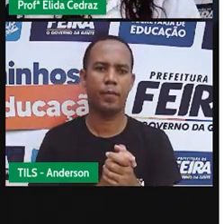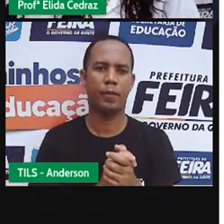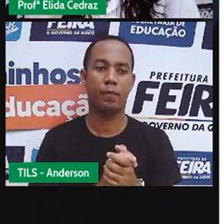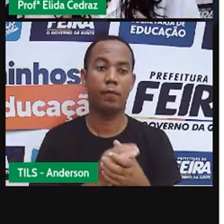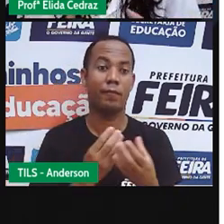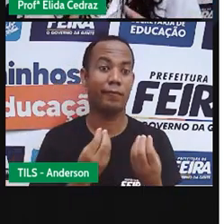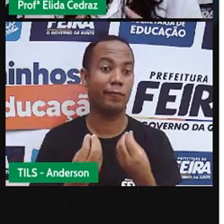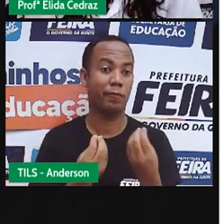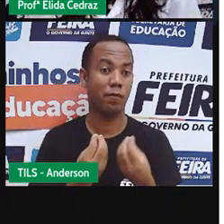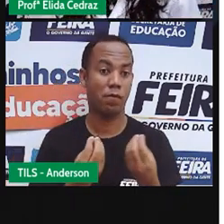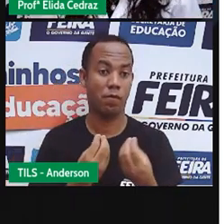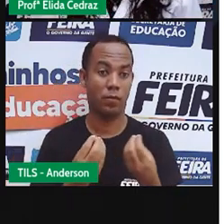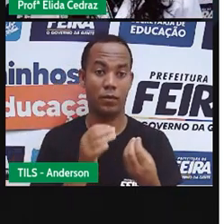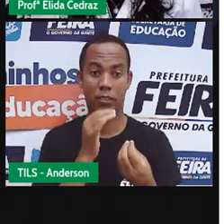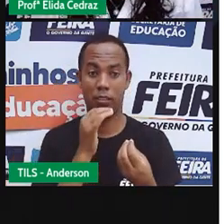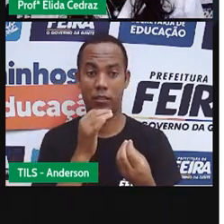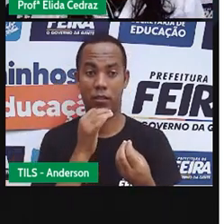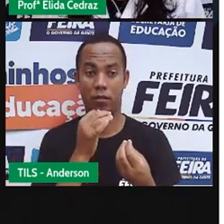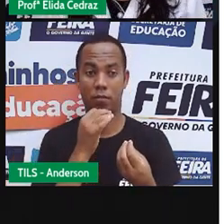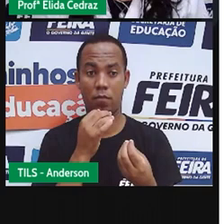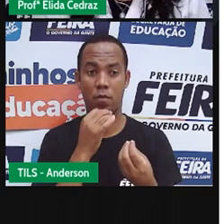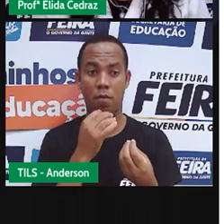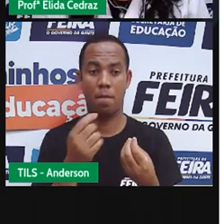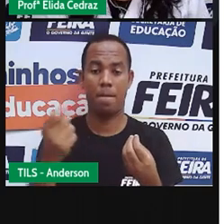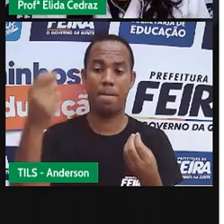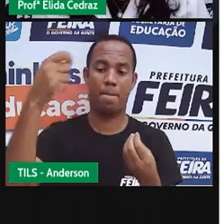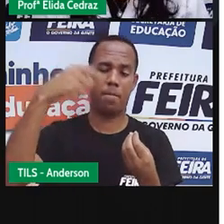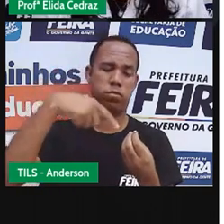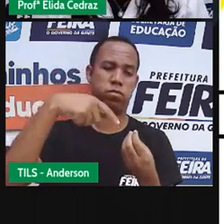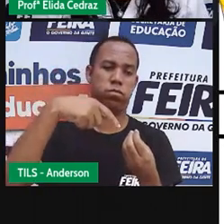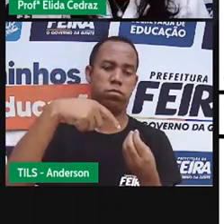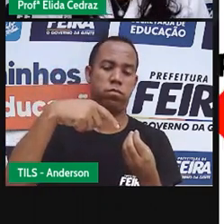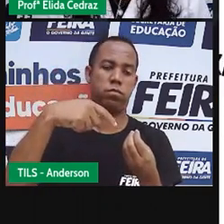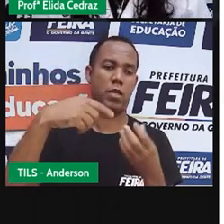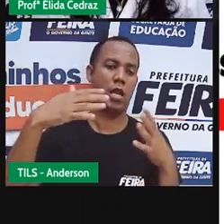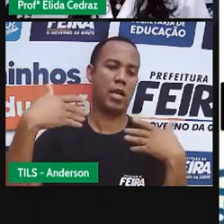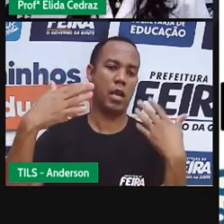e ela armazena e produz calor.